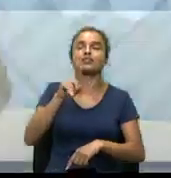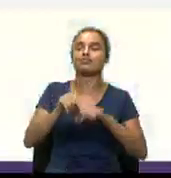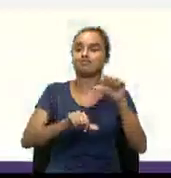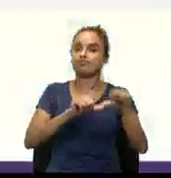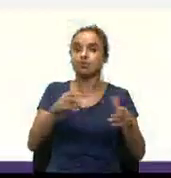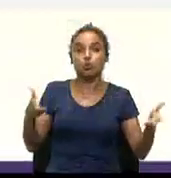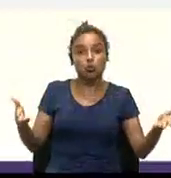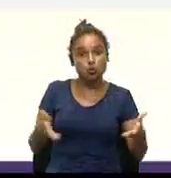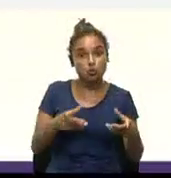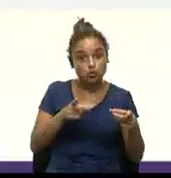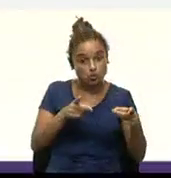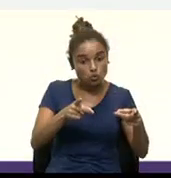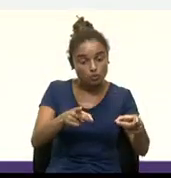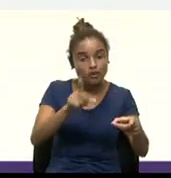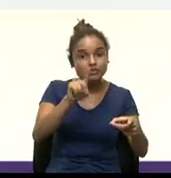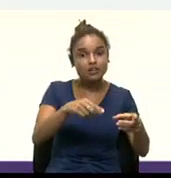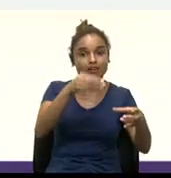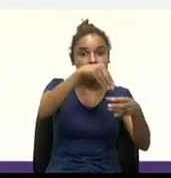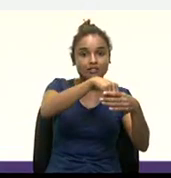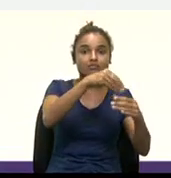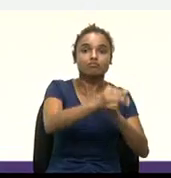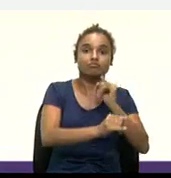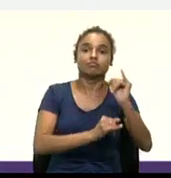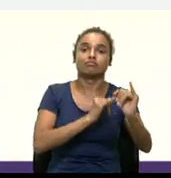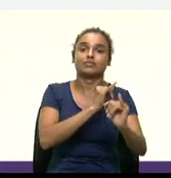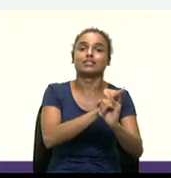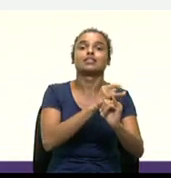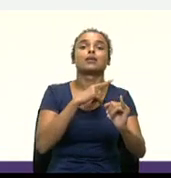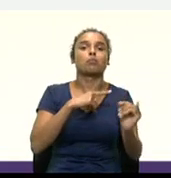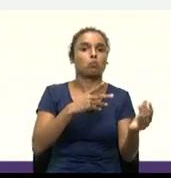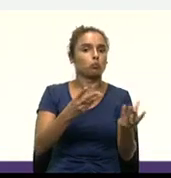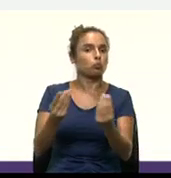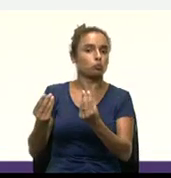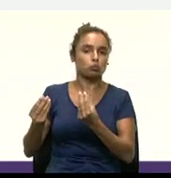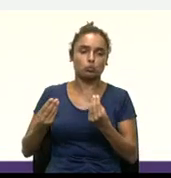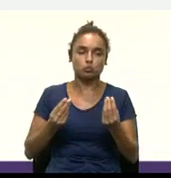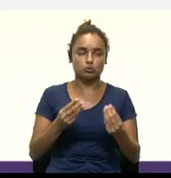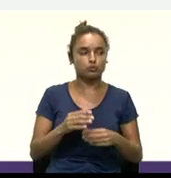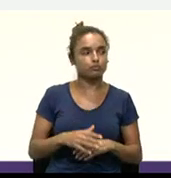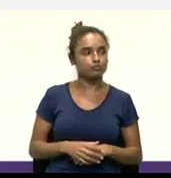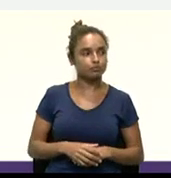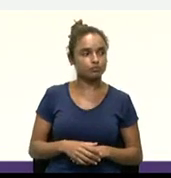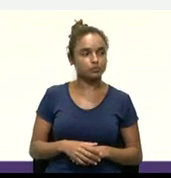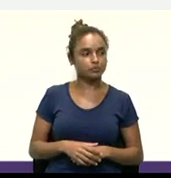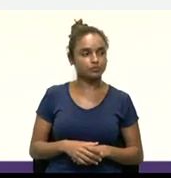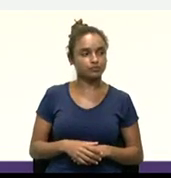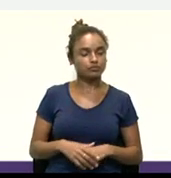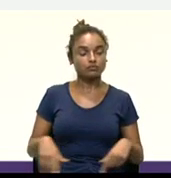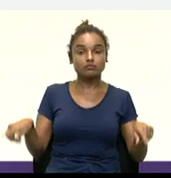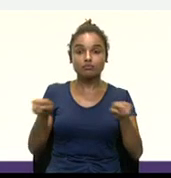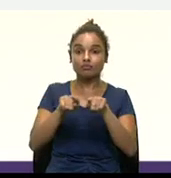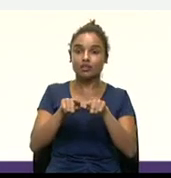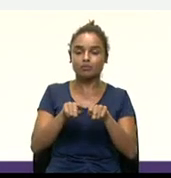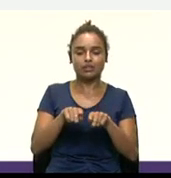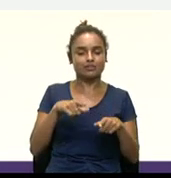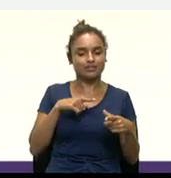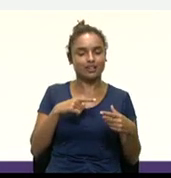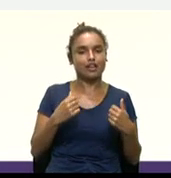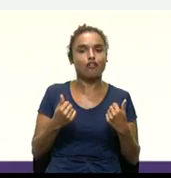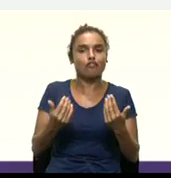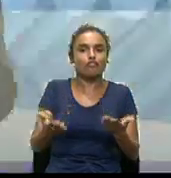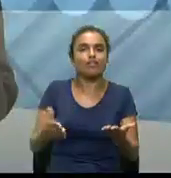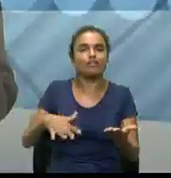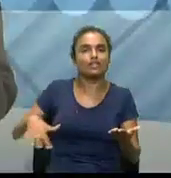Voltando novamente ao quadro, ampliação de produtos e serviços. E aí a gente